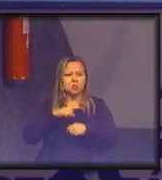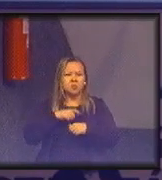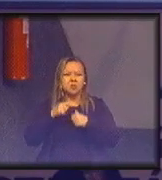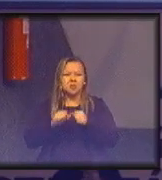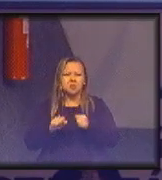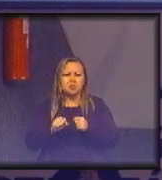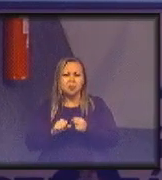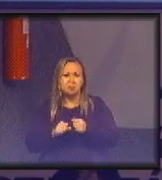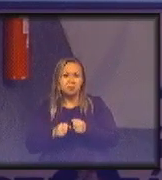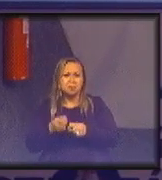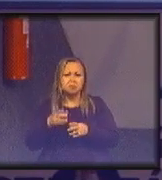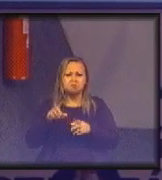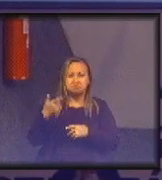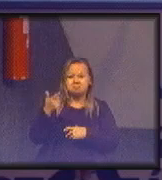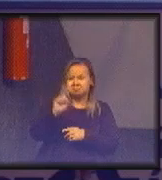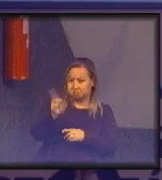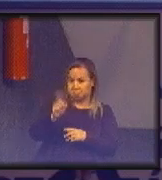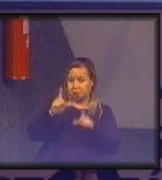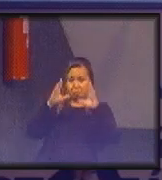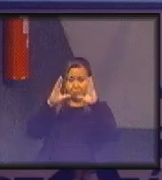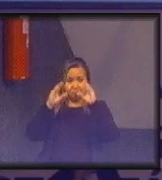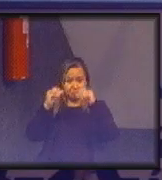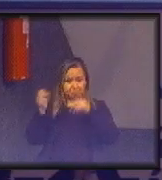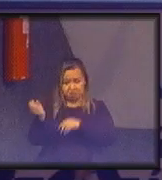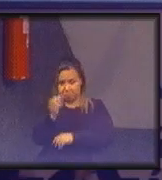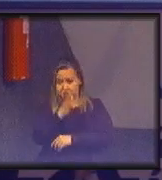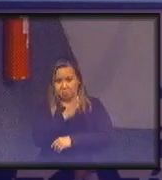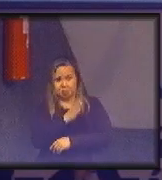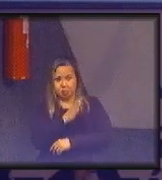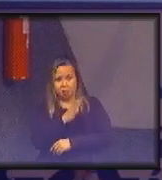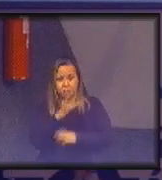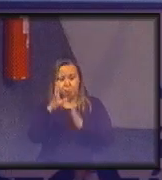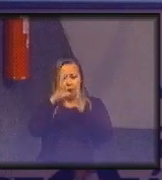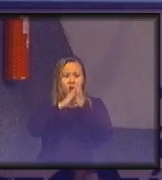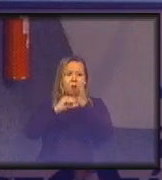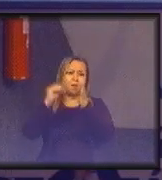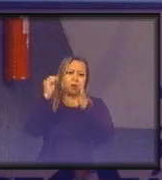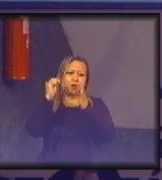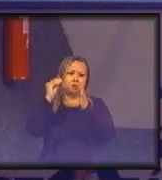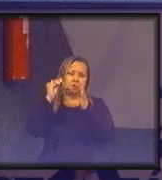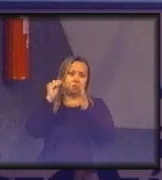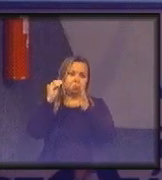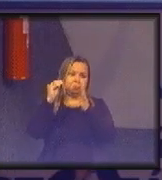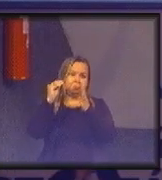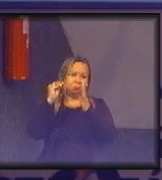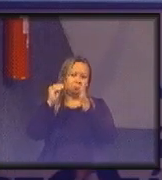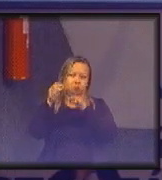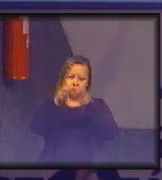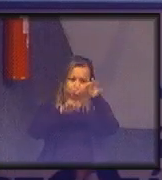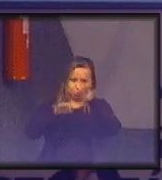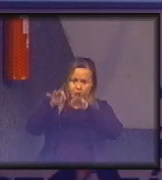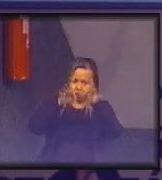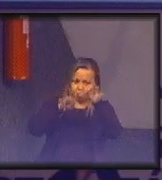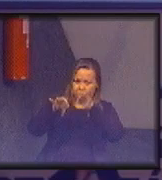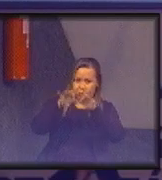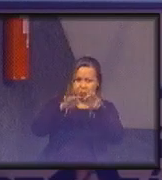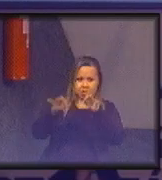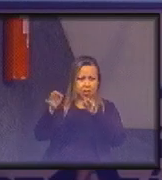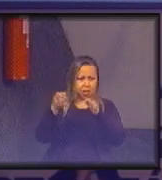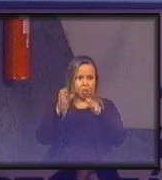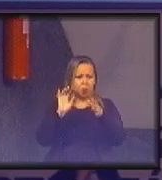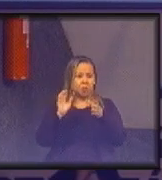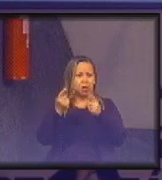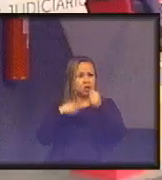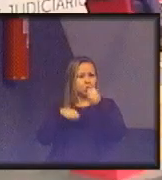desconfortáveis com esse novo paradigma de organização de negócio